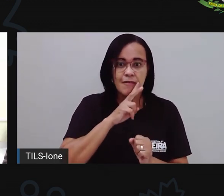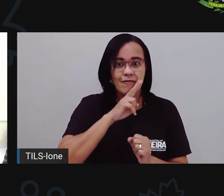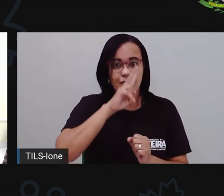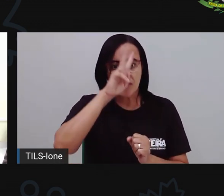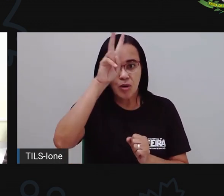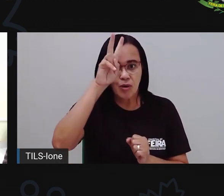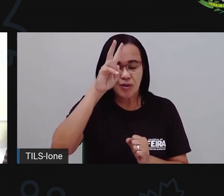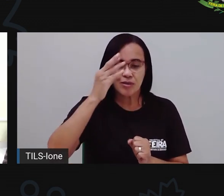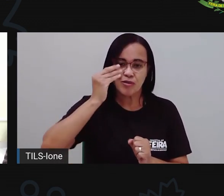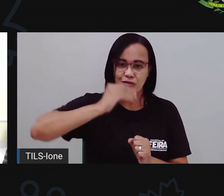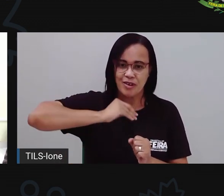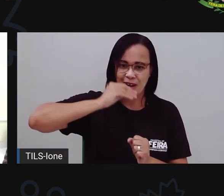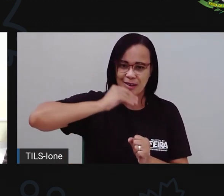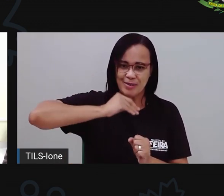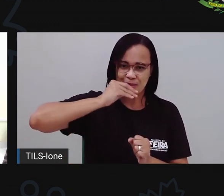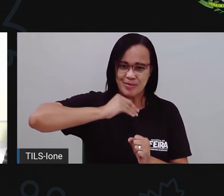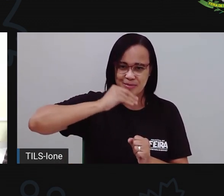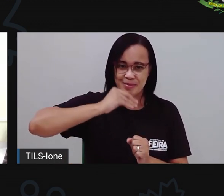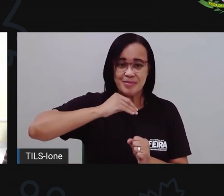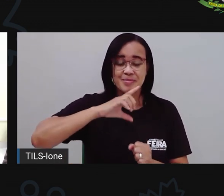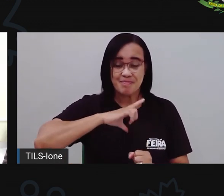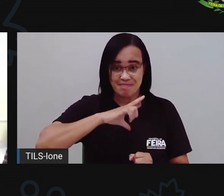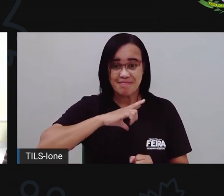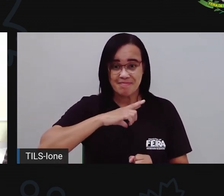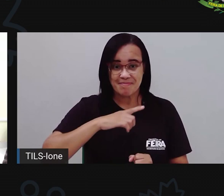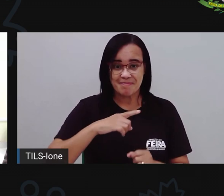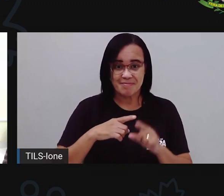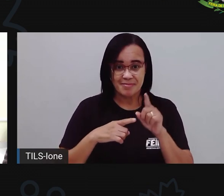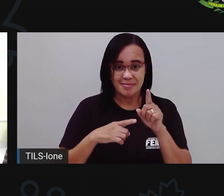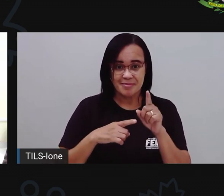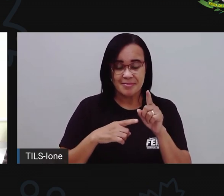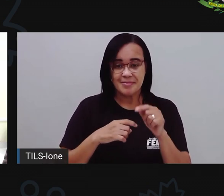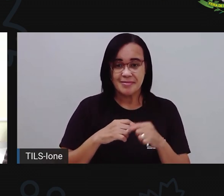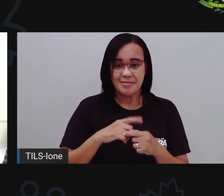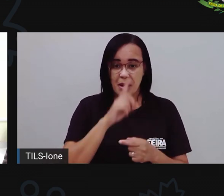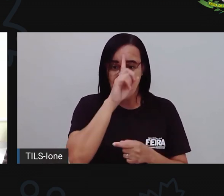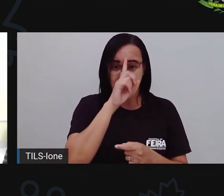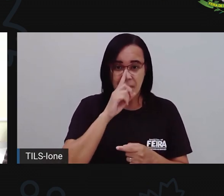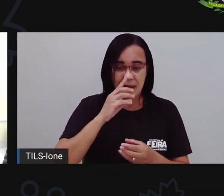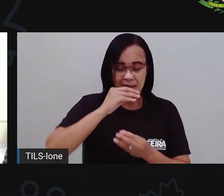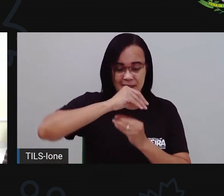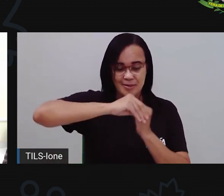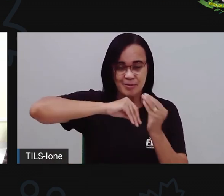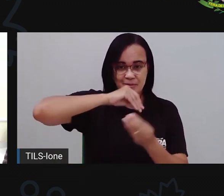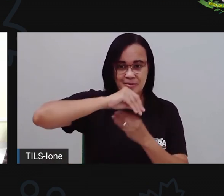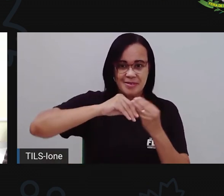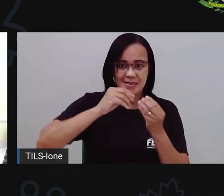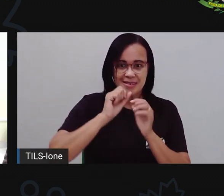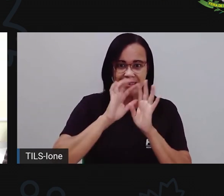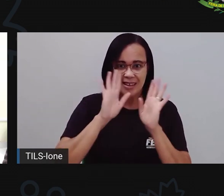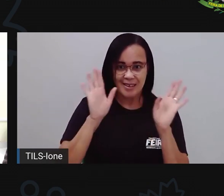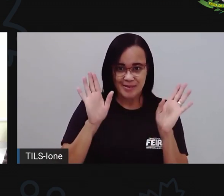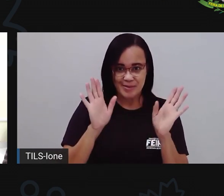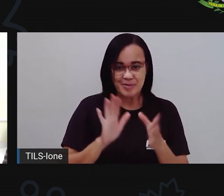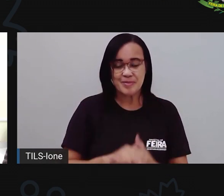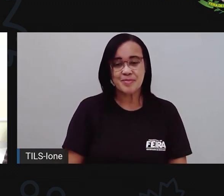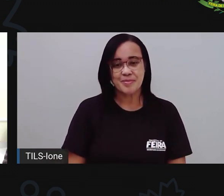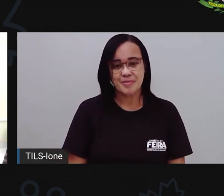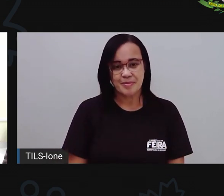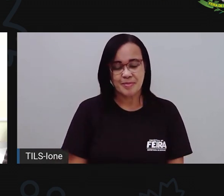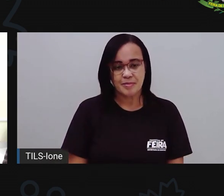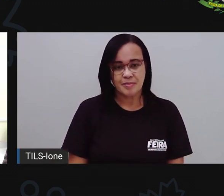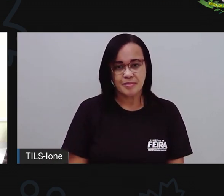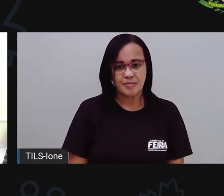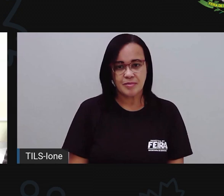ó. Então eu coloco mais amarelo para ficar um laranjinha mais clarinho. Deixa misturar mais aqui um